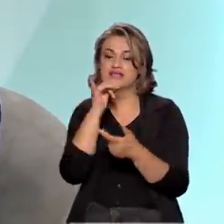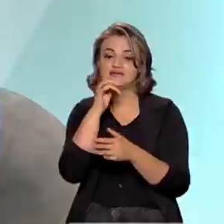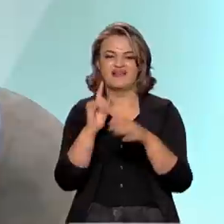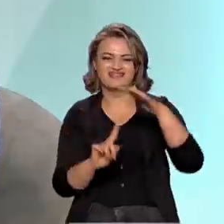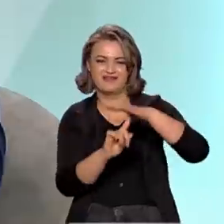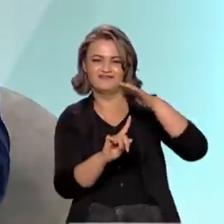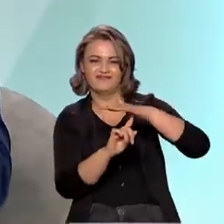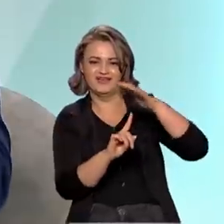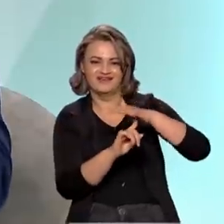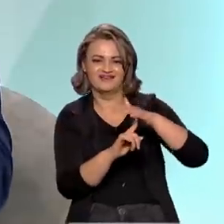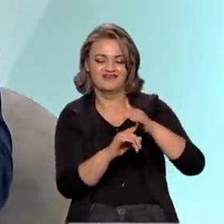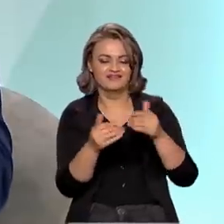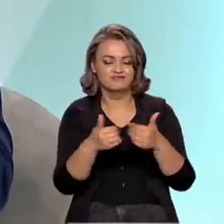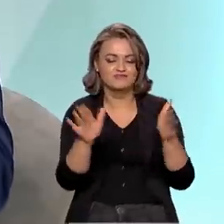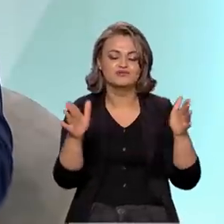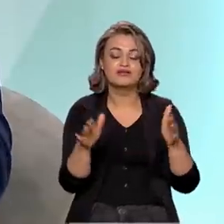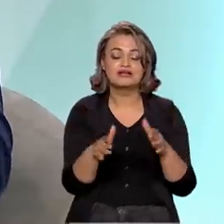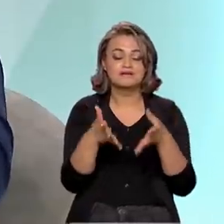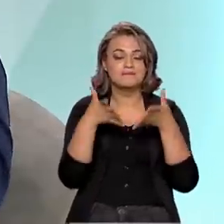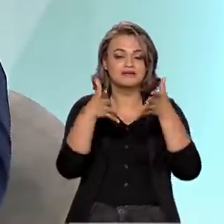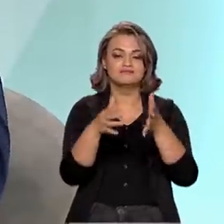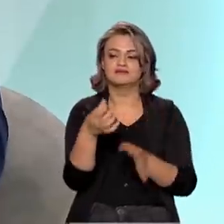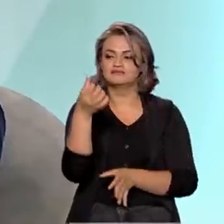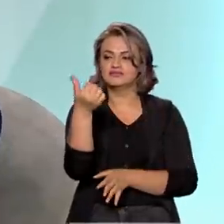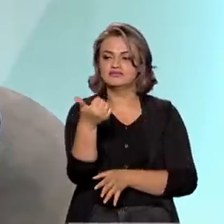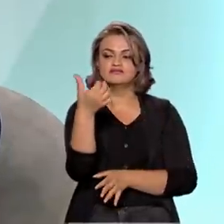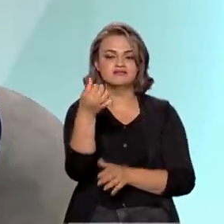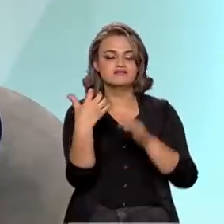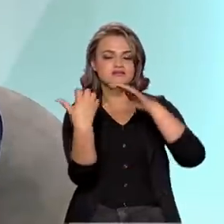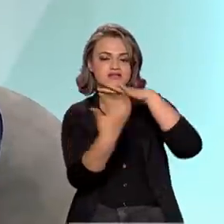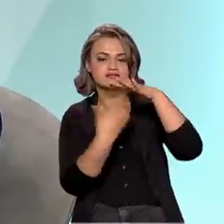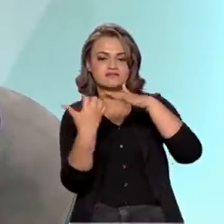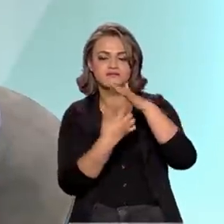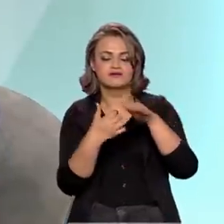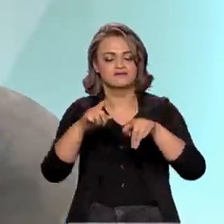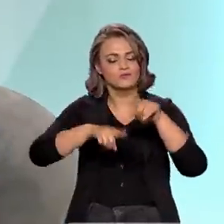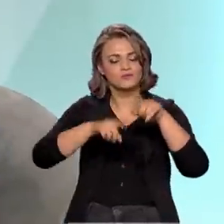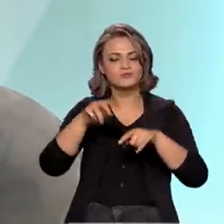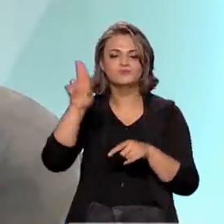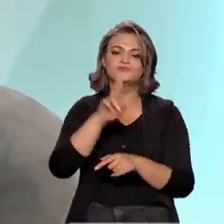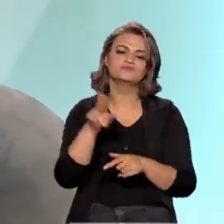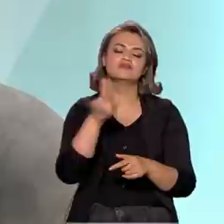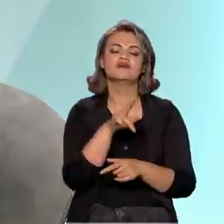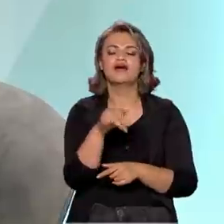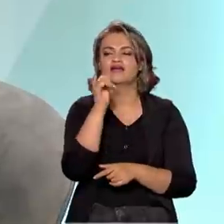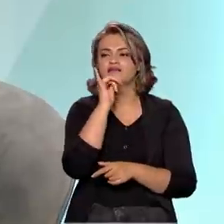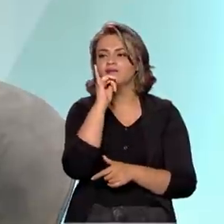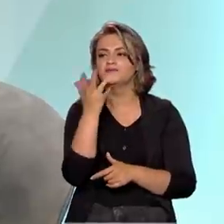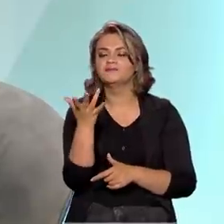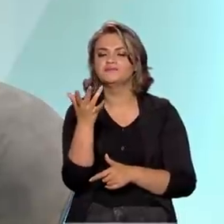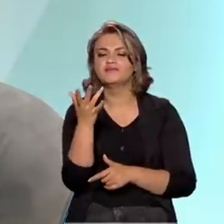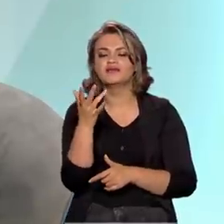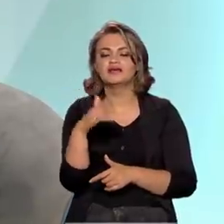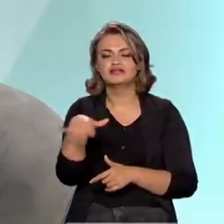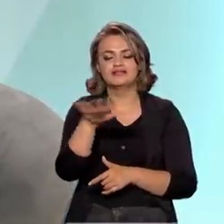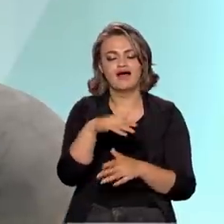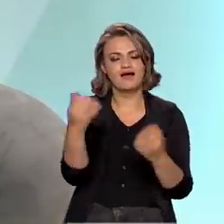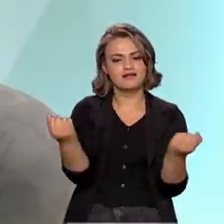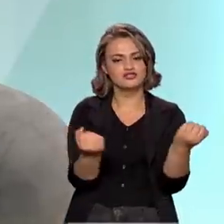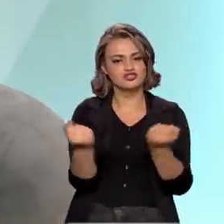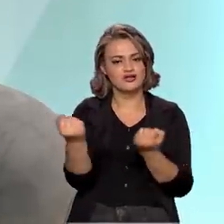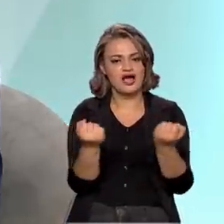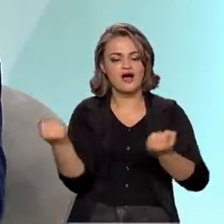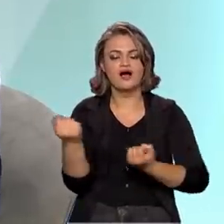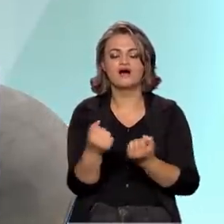já com 16 empresas utilizando grafeno nos seus produtos. Inclusive, produtos do setor automotivo,